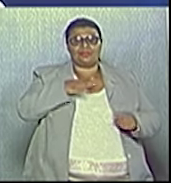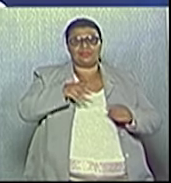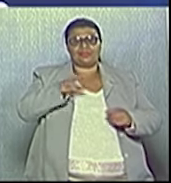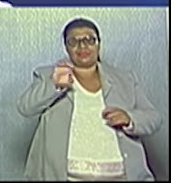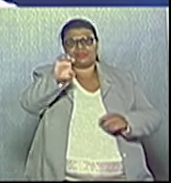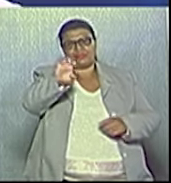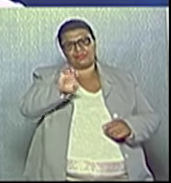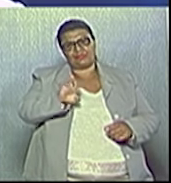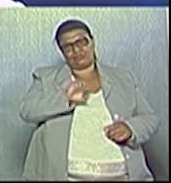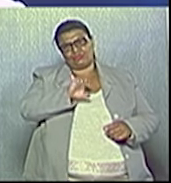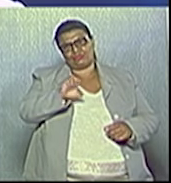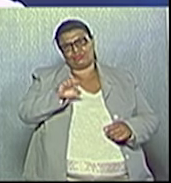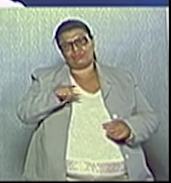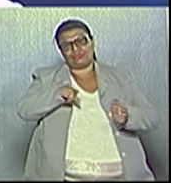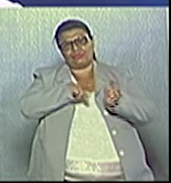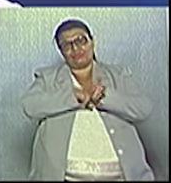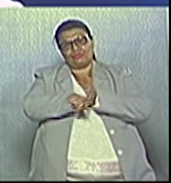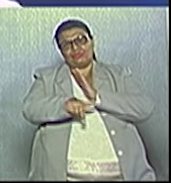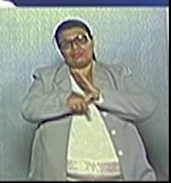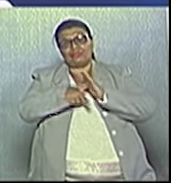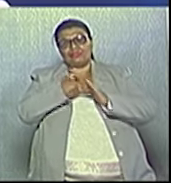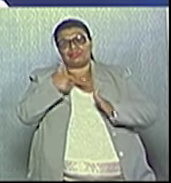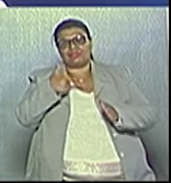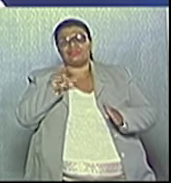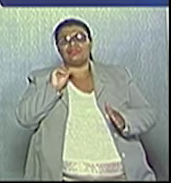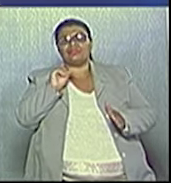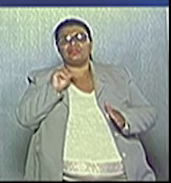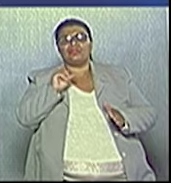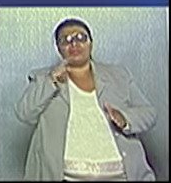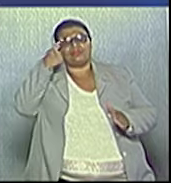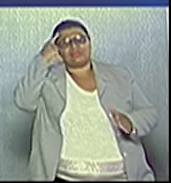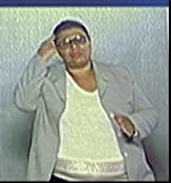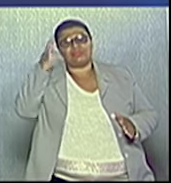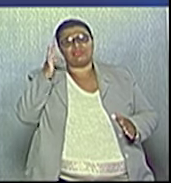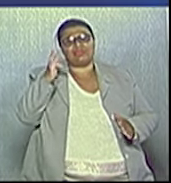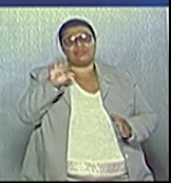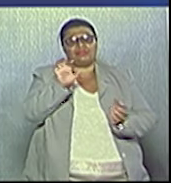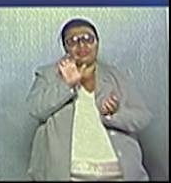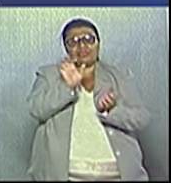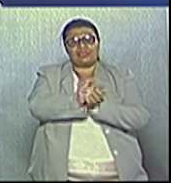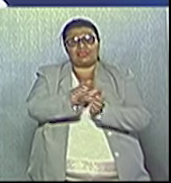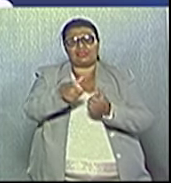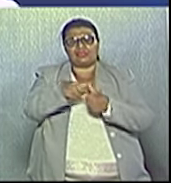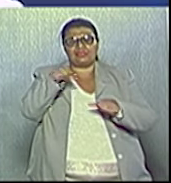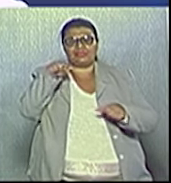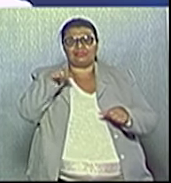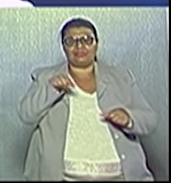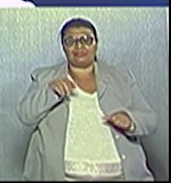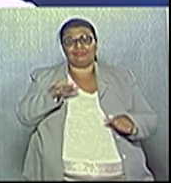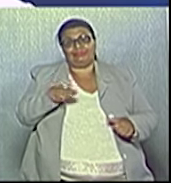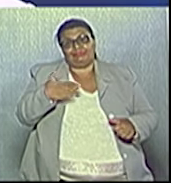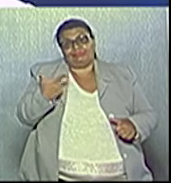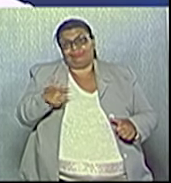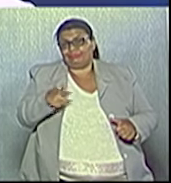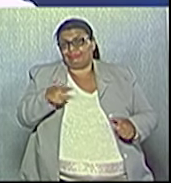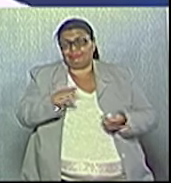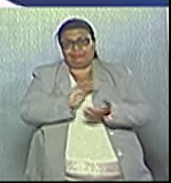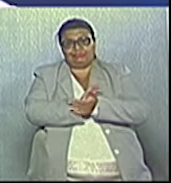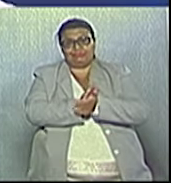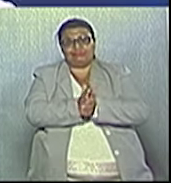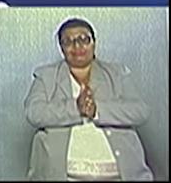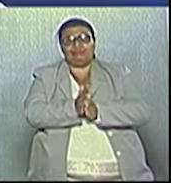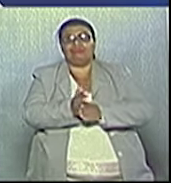E a primeira pergunta que eu fiz para a minha equipe foi quais os projetos de Jacarei que estão aqui? E, infelizmente, nenhum projeto estava lá.